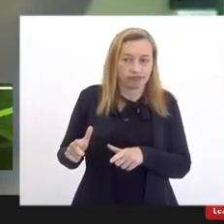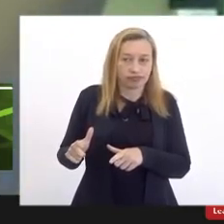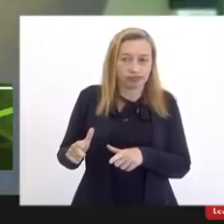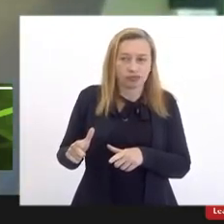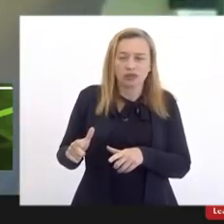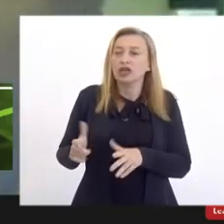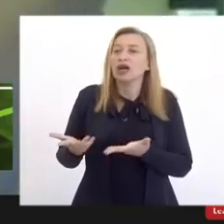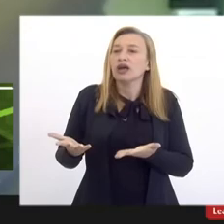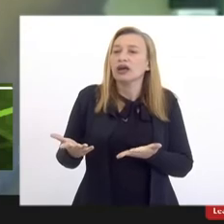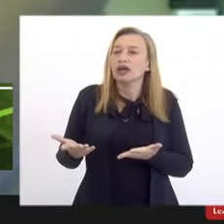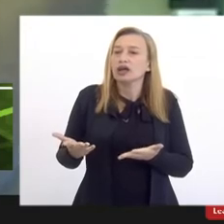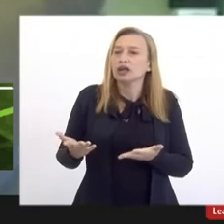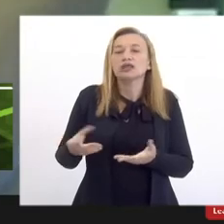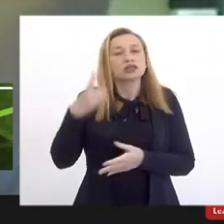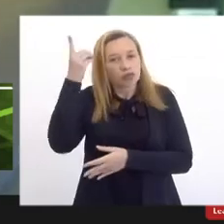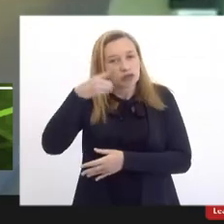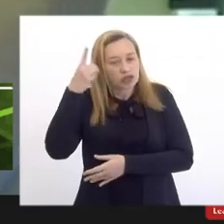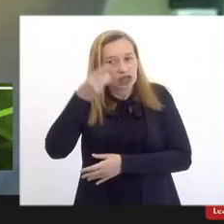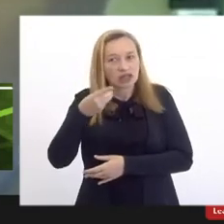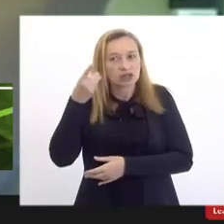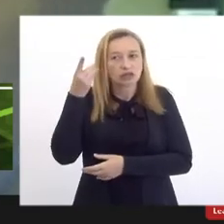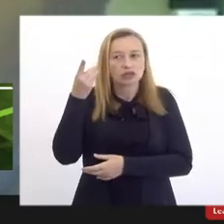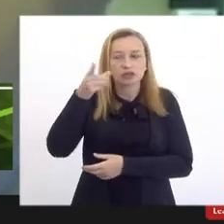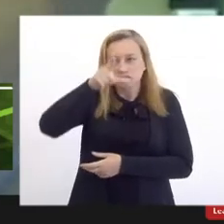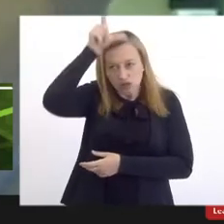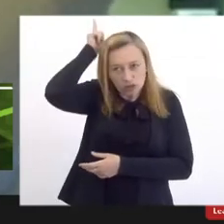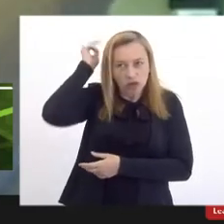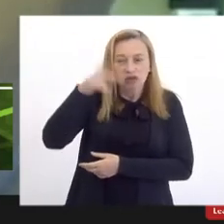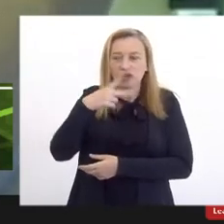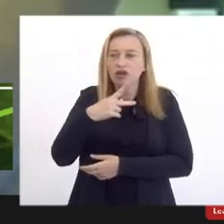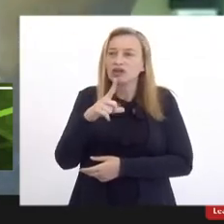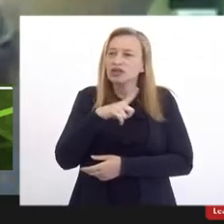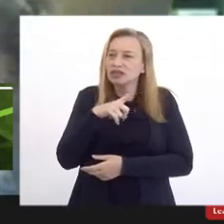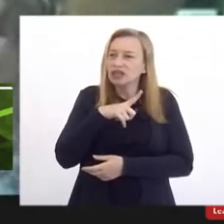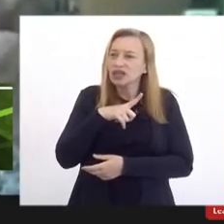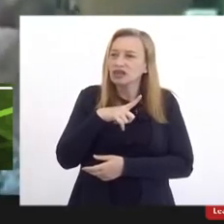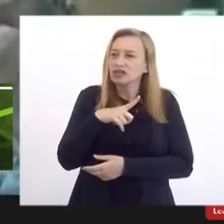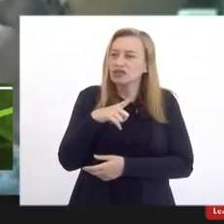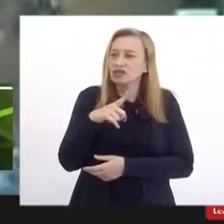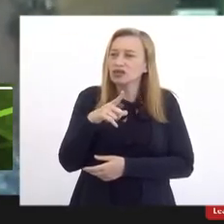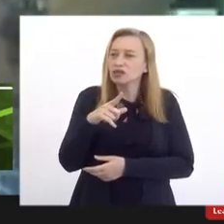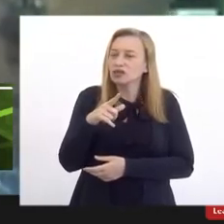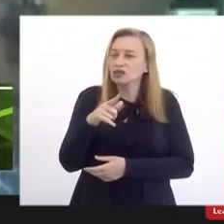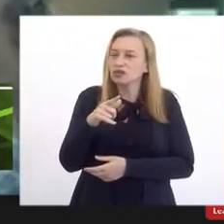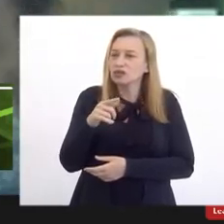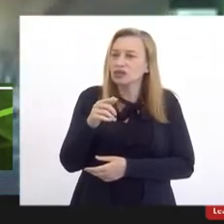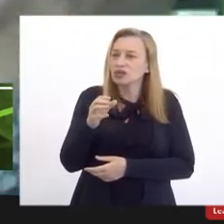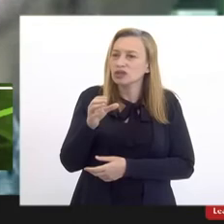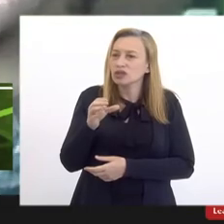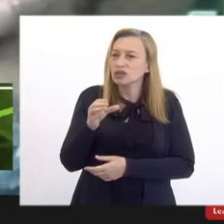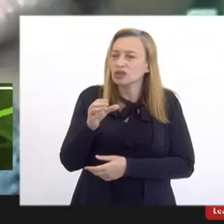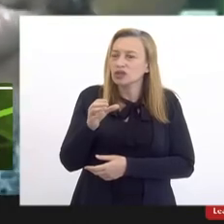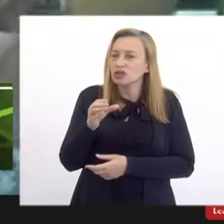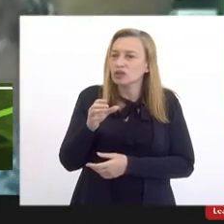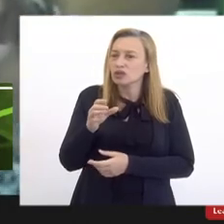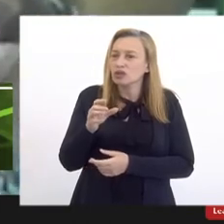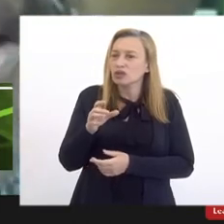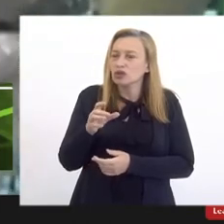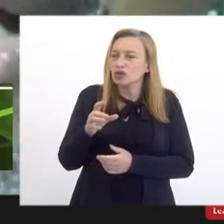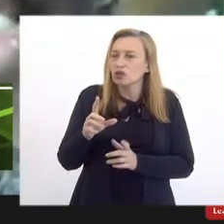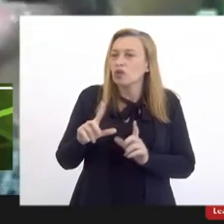como o deputado Luiz Paulo também falou, houve aí uma negligência dos governos